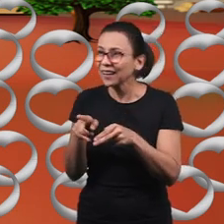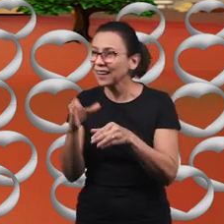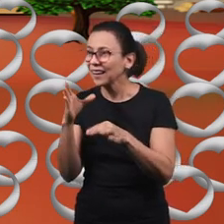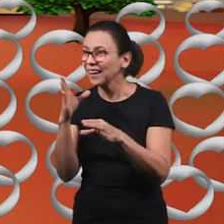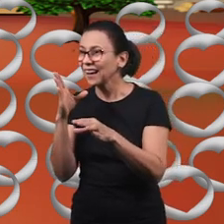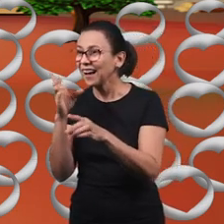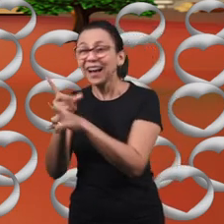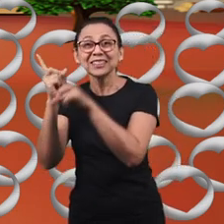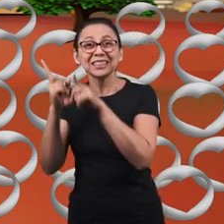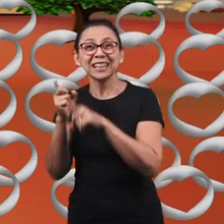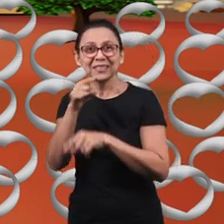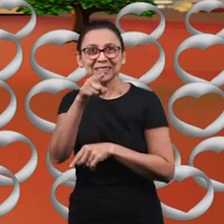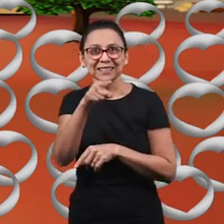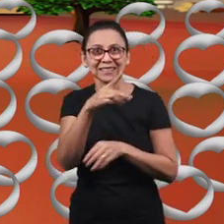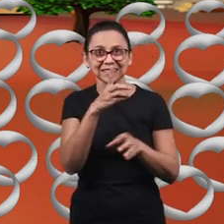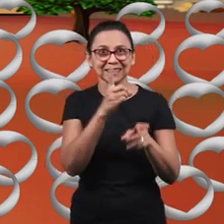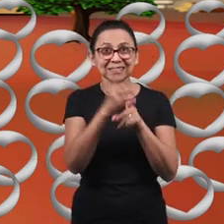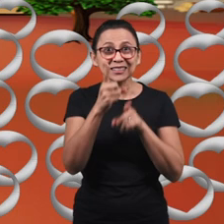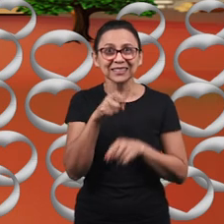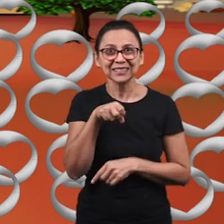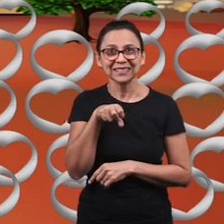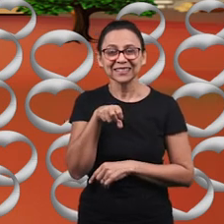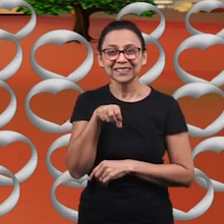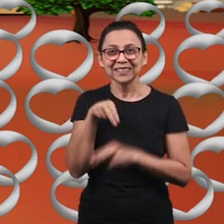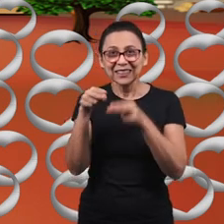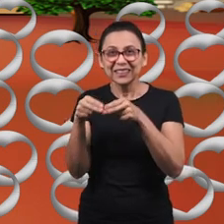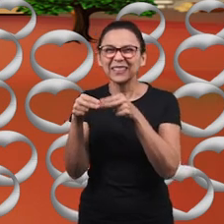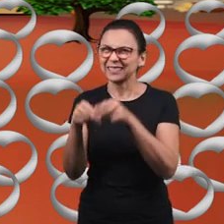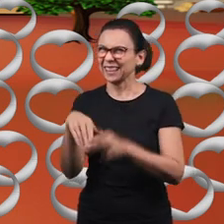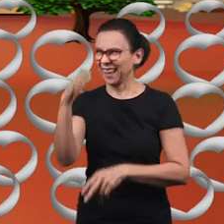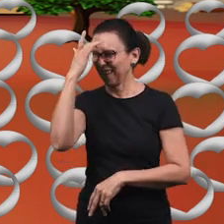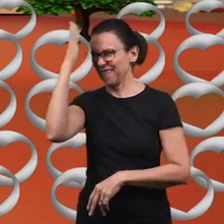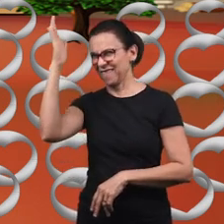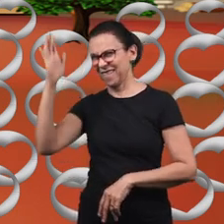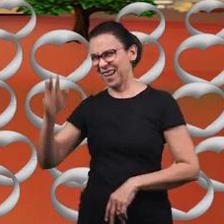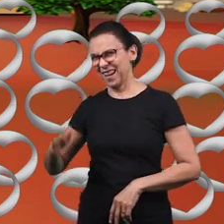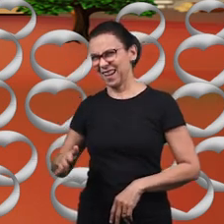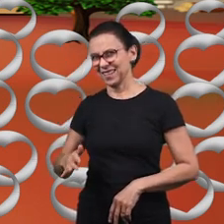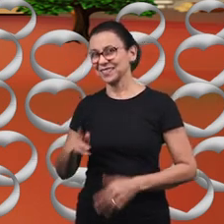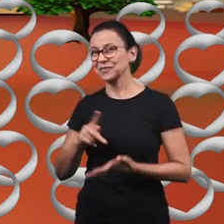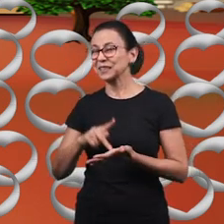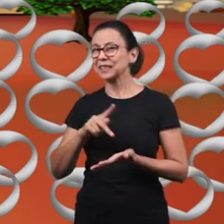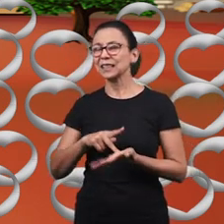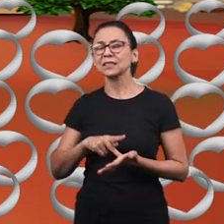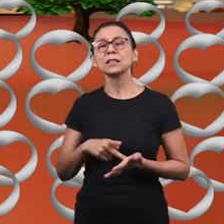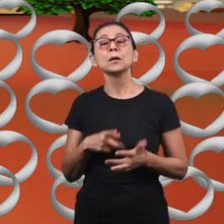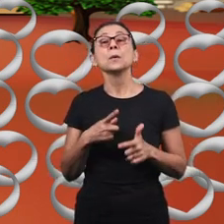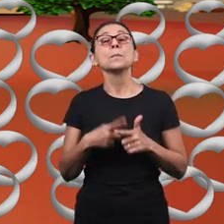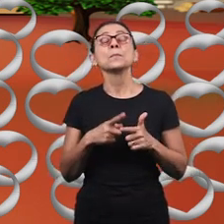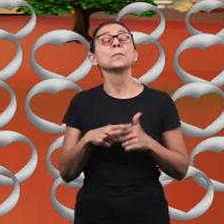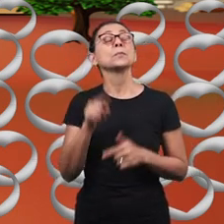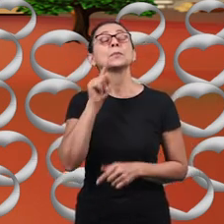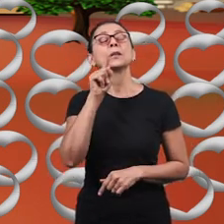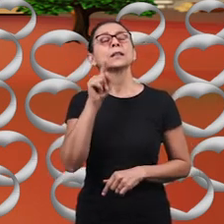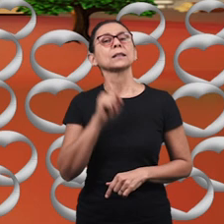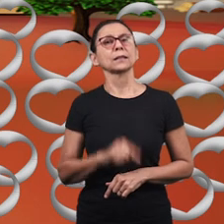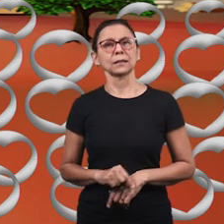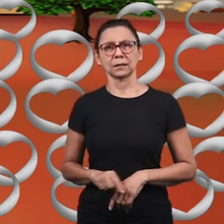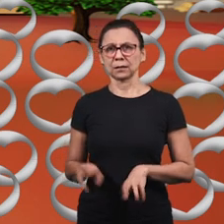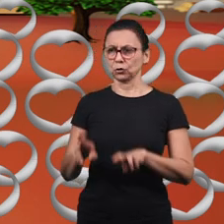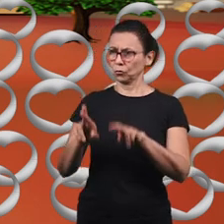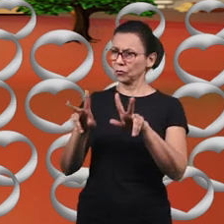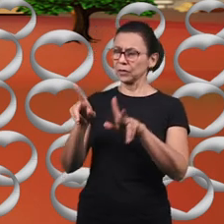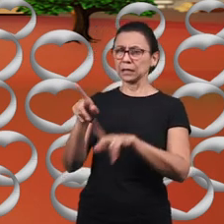achei Noé E vocês acharam Noé? Muito fácil achar Noé, não foi? Sabe por quê? Porque Noé Ele era